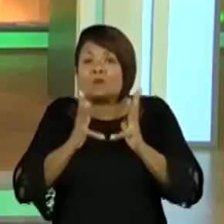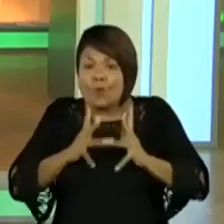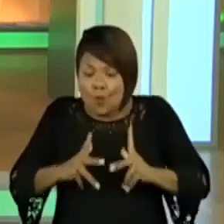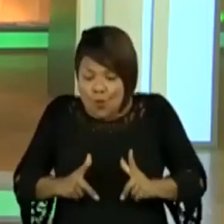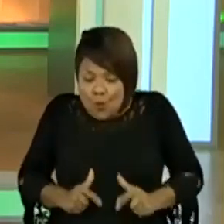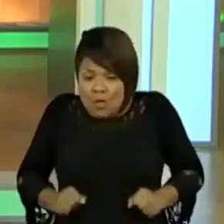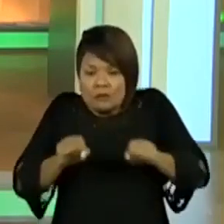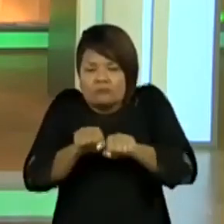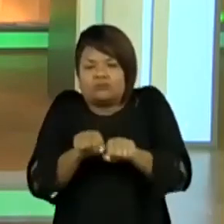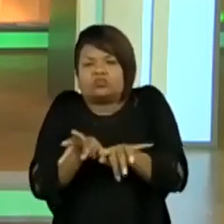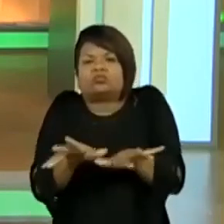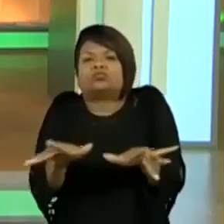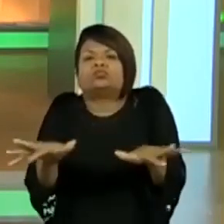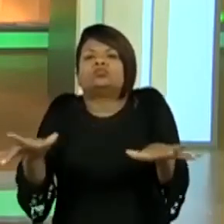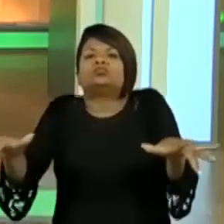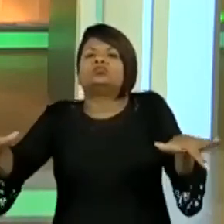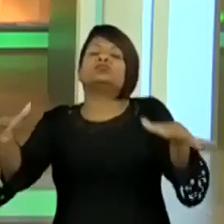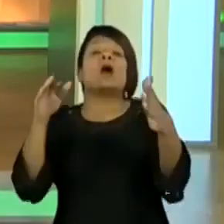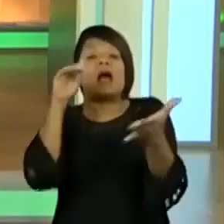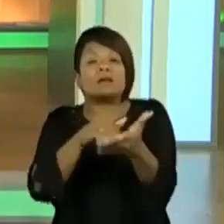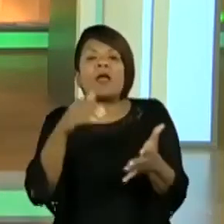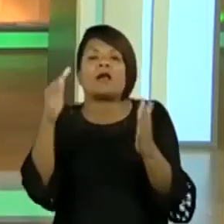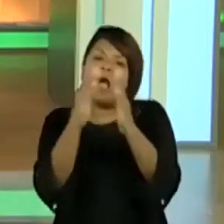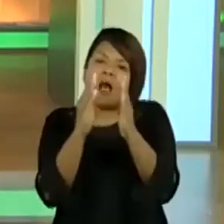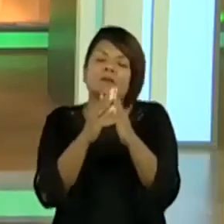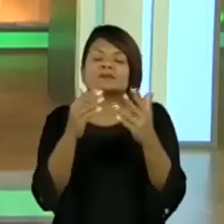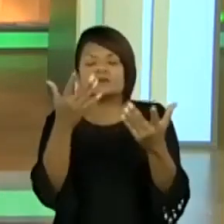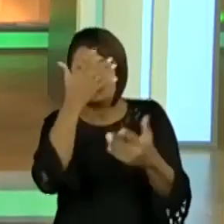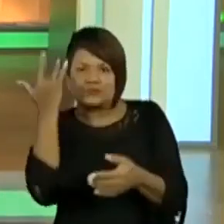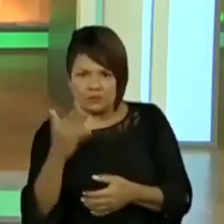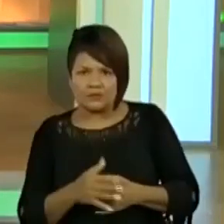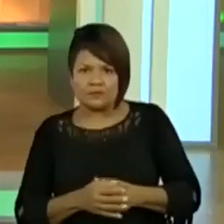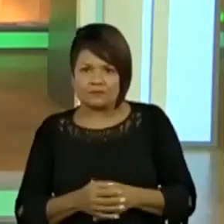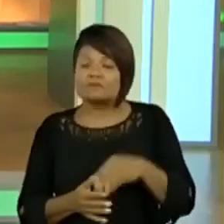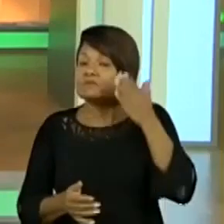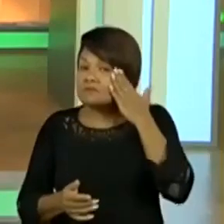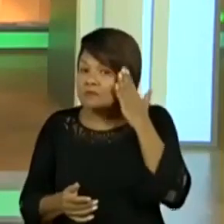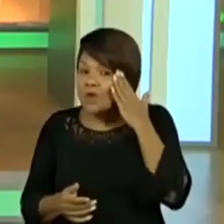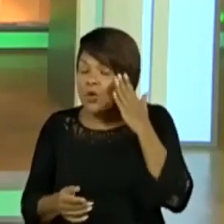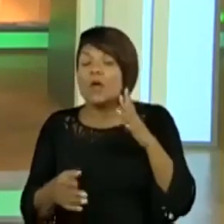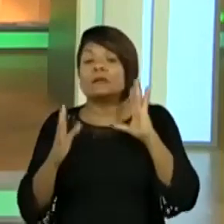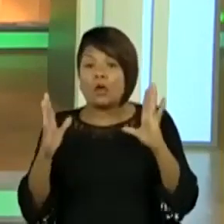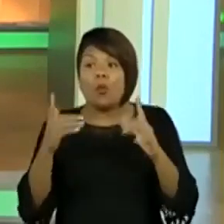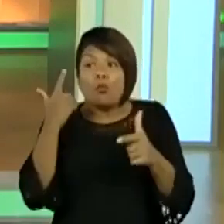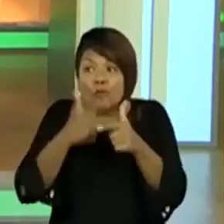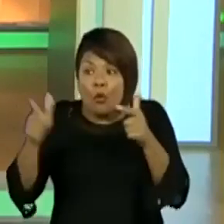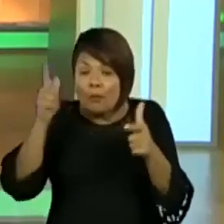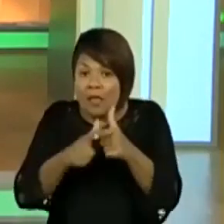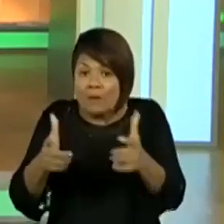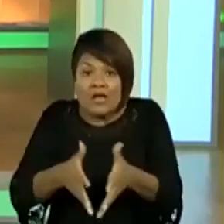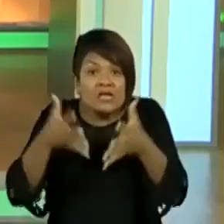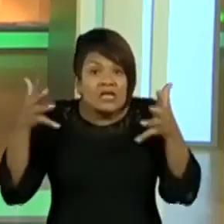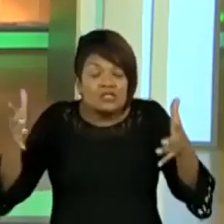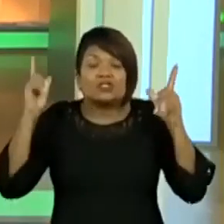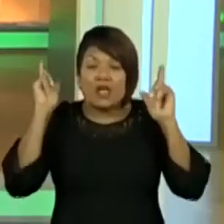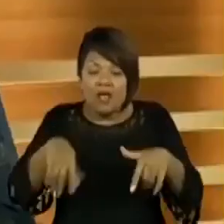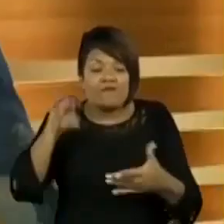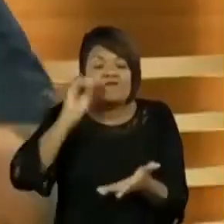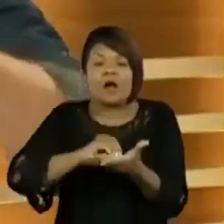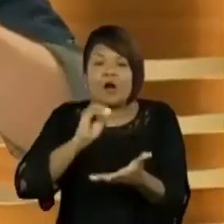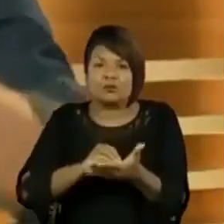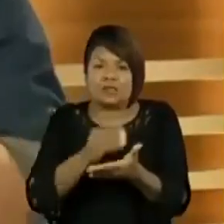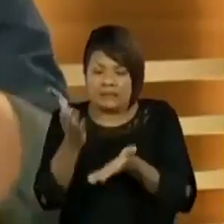do saneamento básico, ou seja, a falta do tratamento de água, bem como a falta da rede de esgoto.